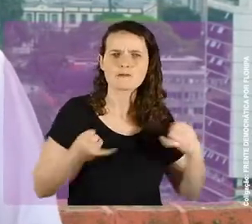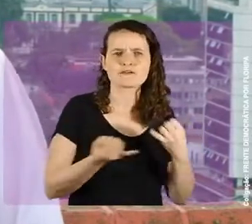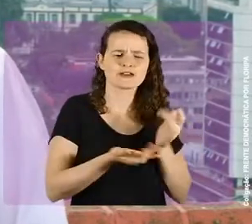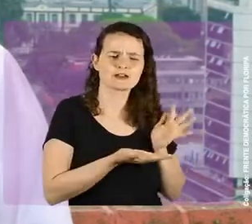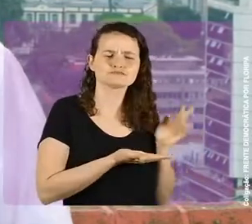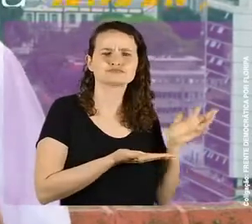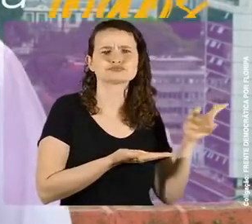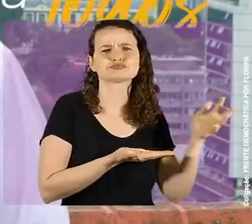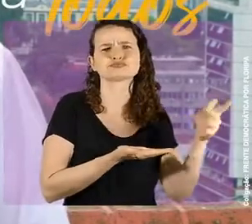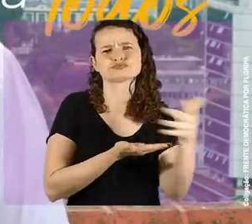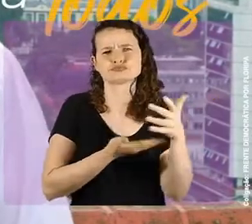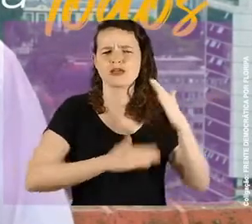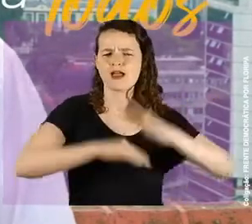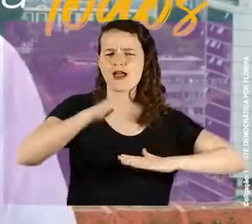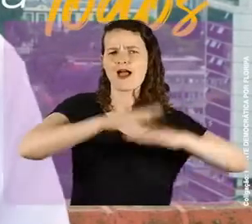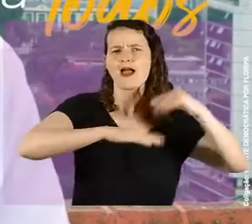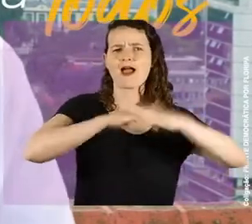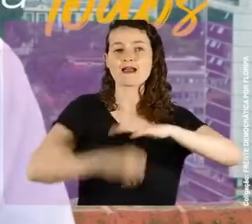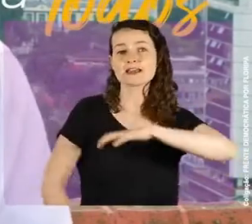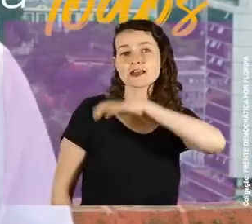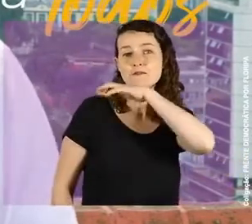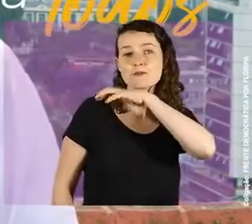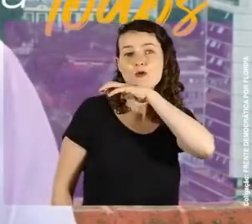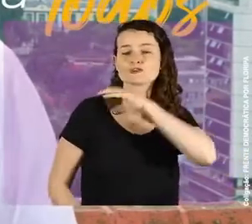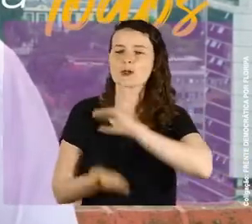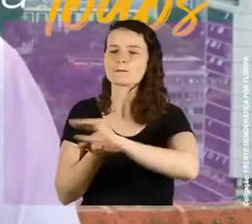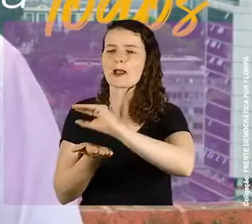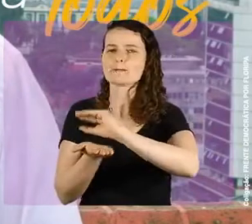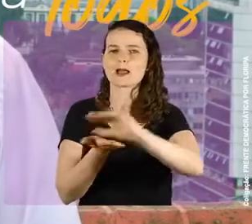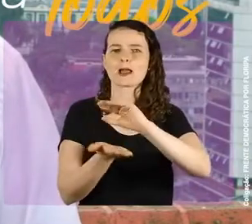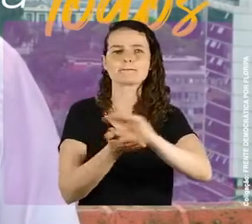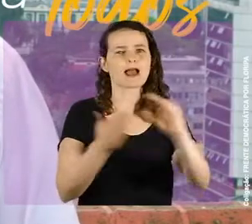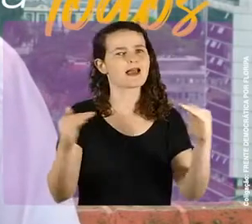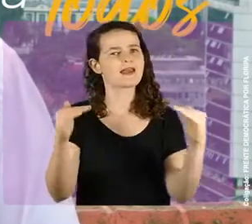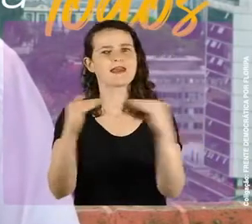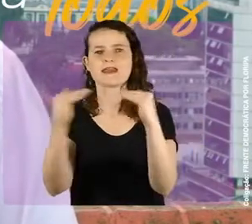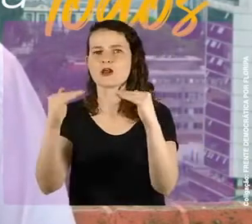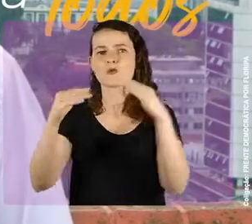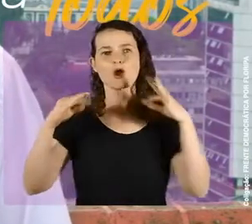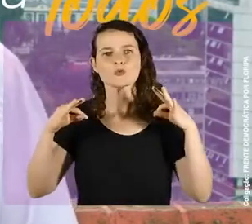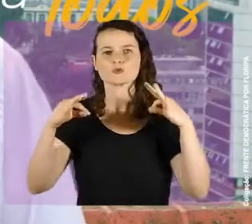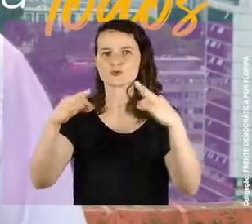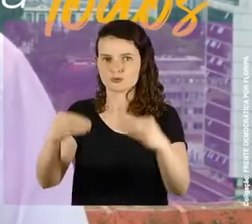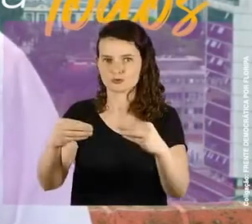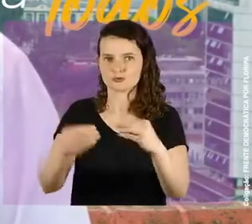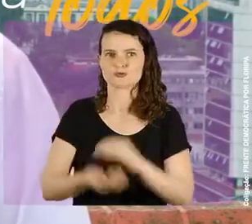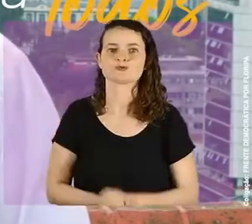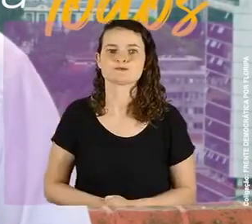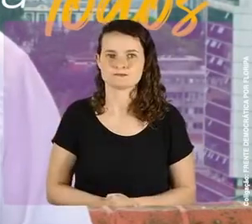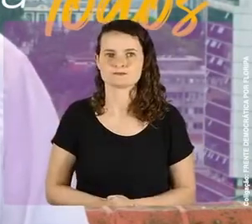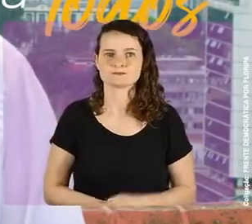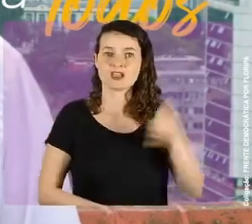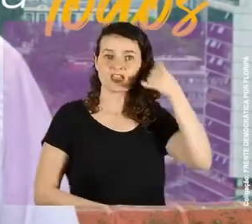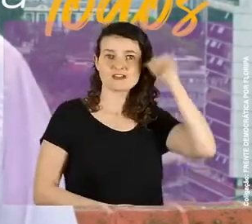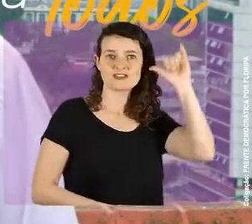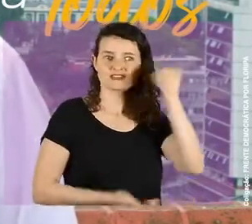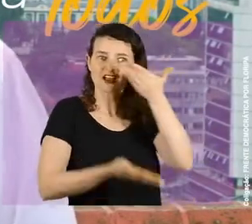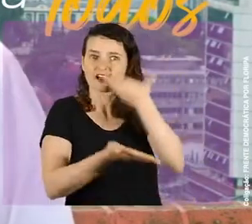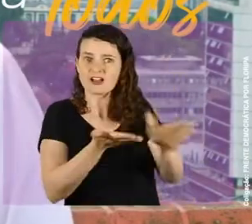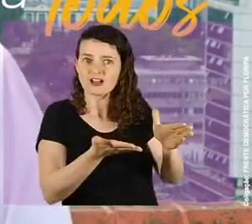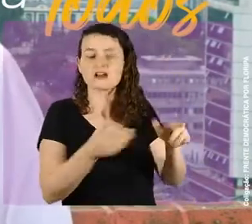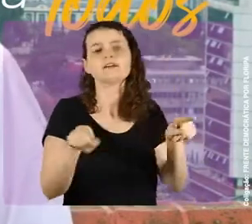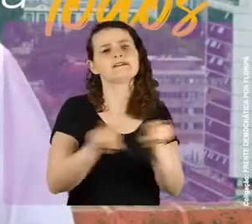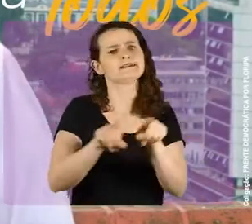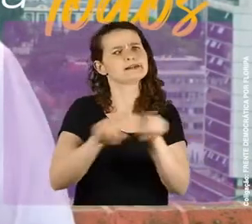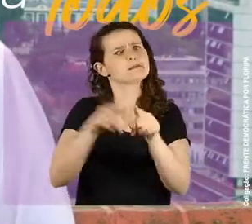riqueza que todos nós construímos para a cidade chegue igualmente para todas as pessoas. Sem excluir